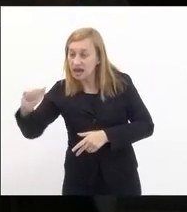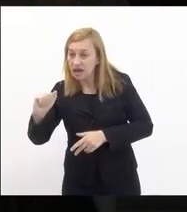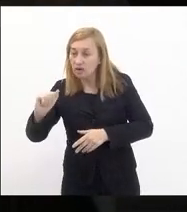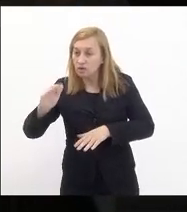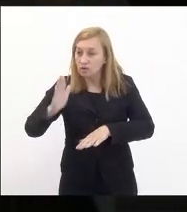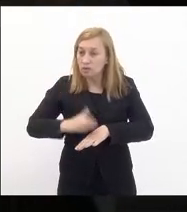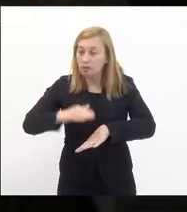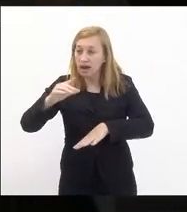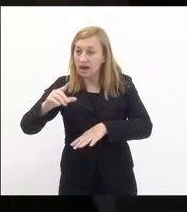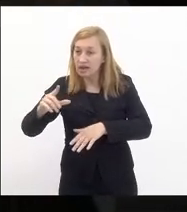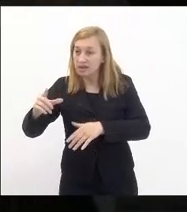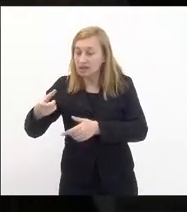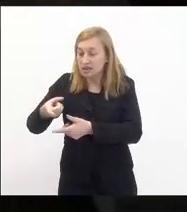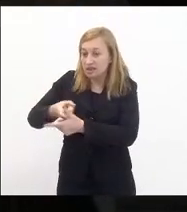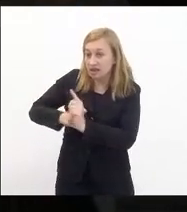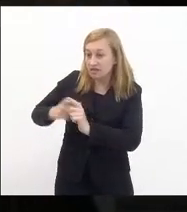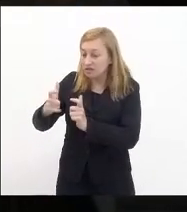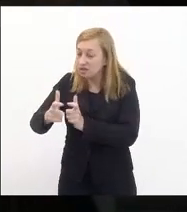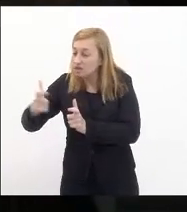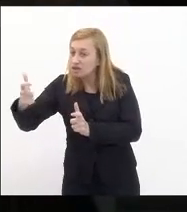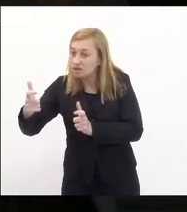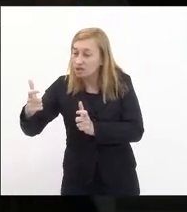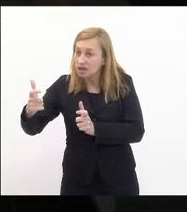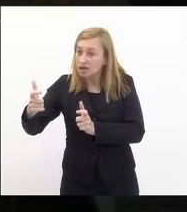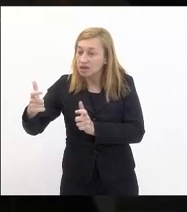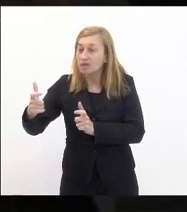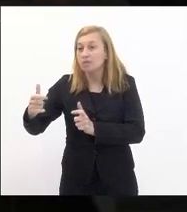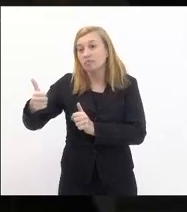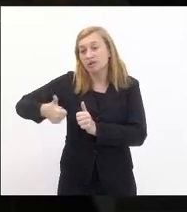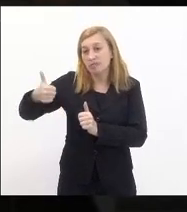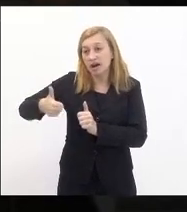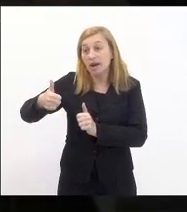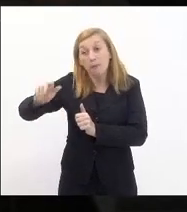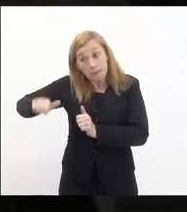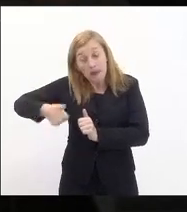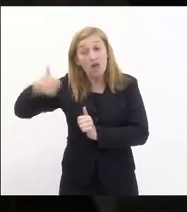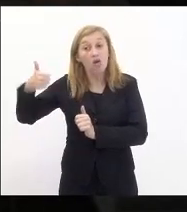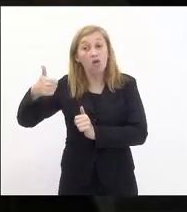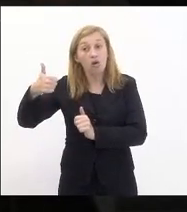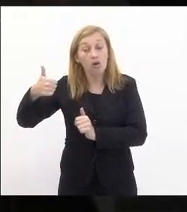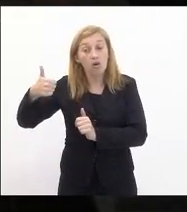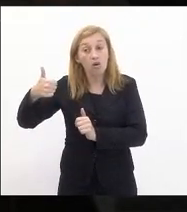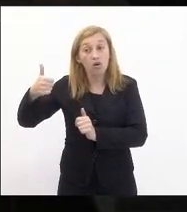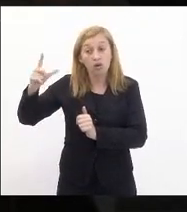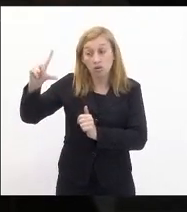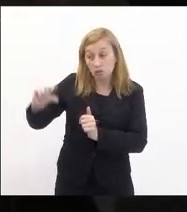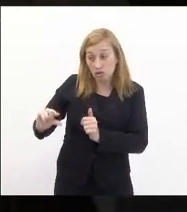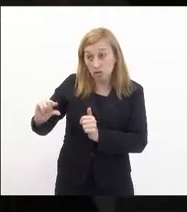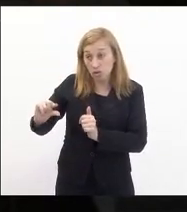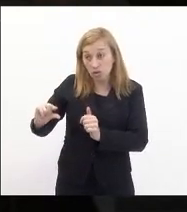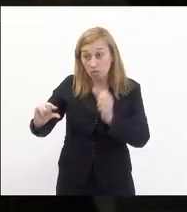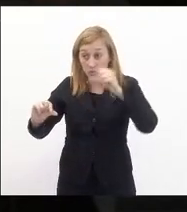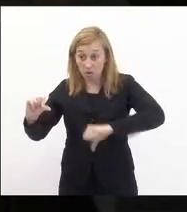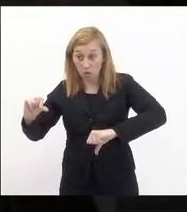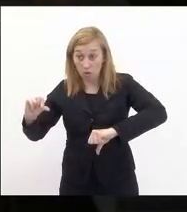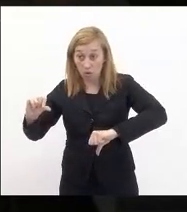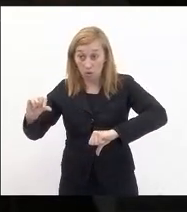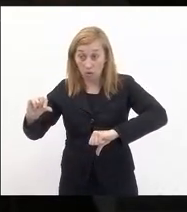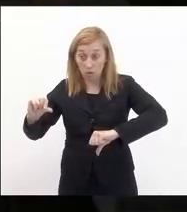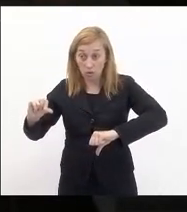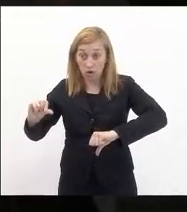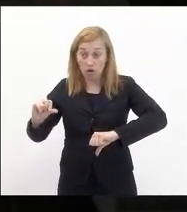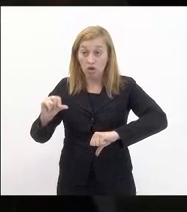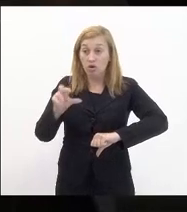maior essa despesa primária o ano que você escolher melhor quanto menor pior e o